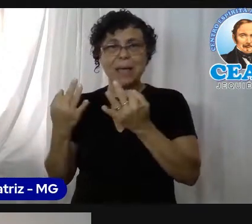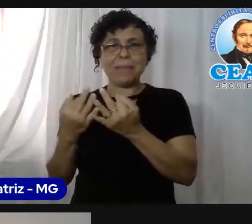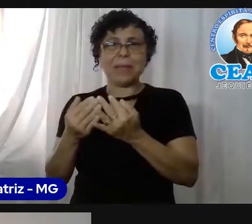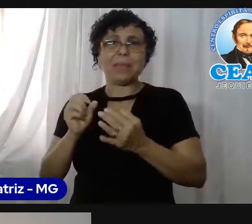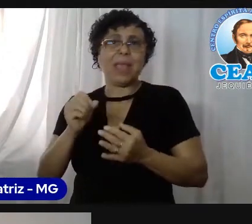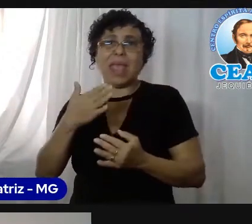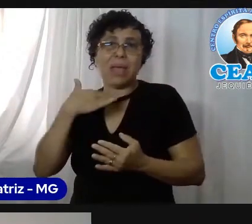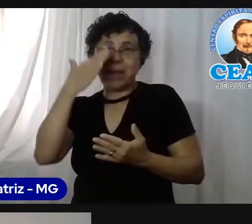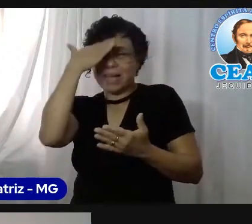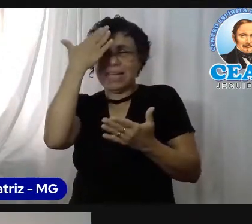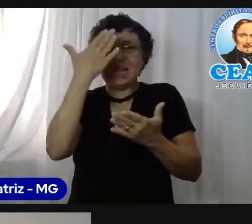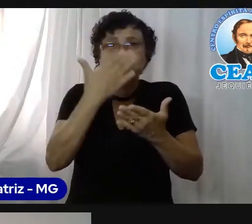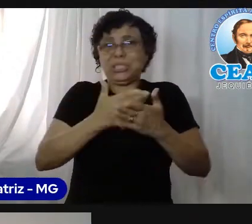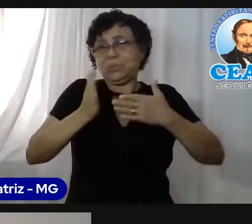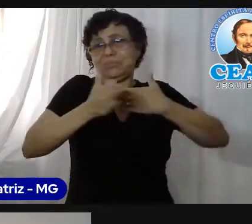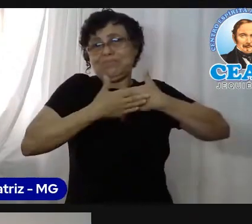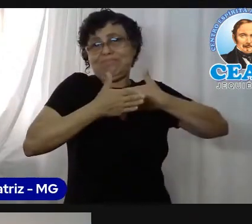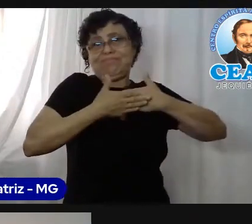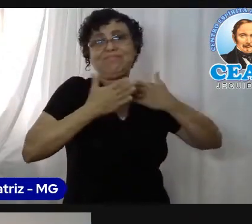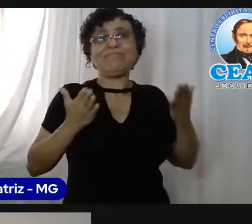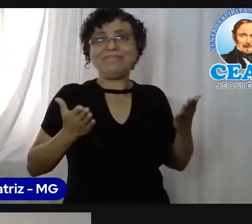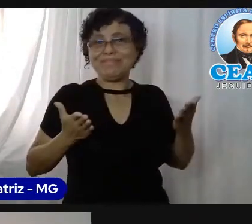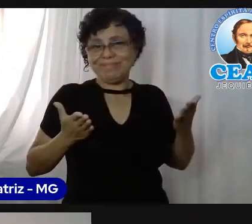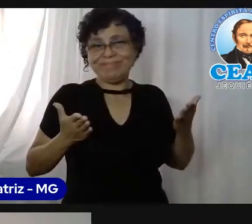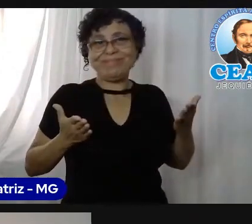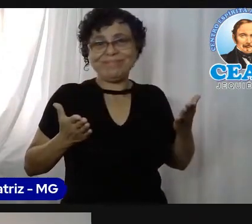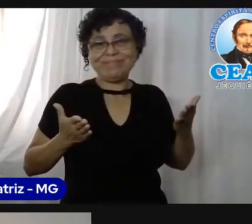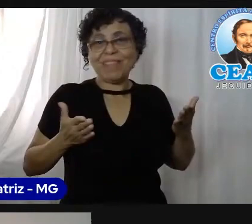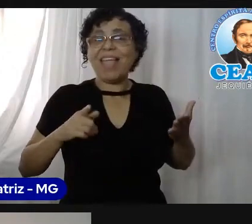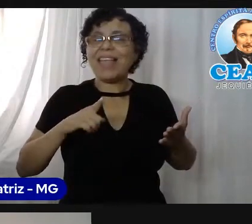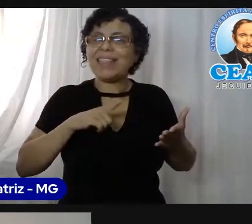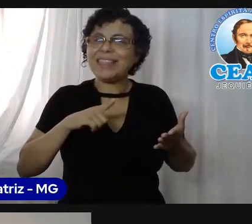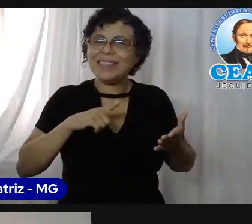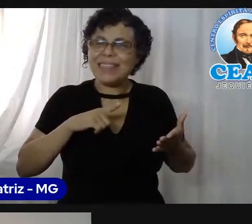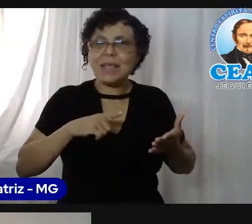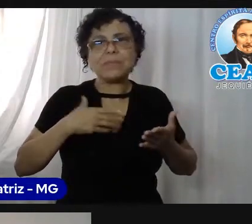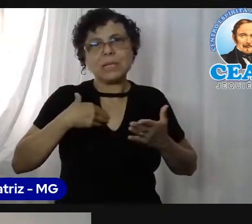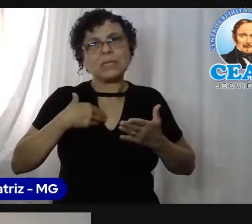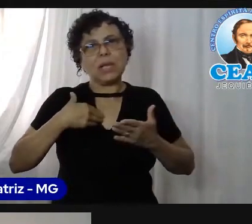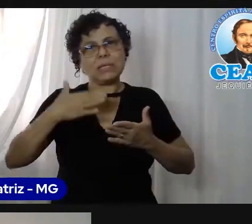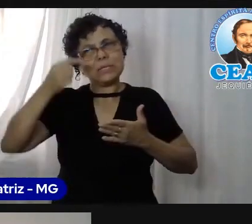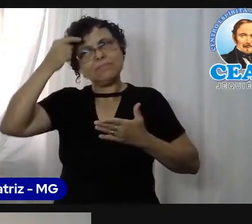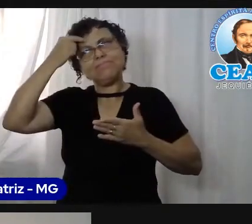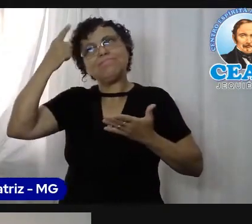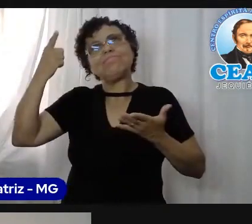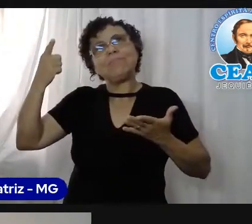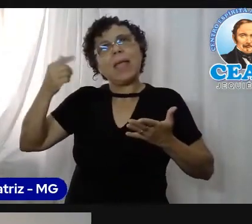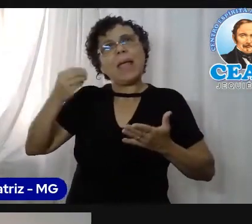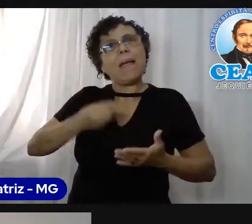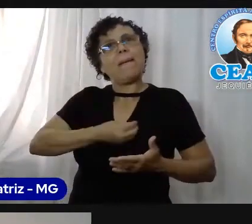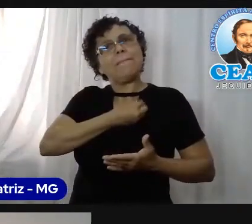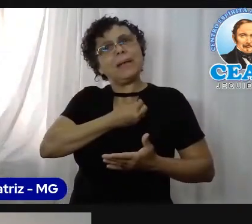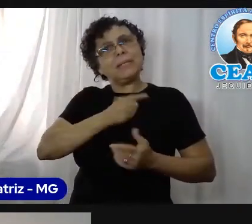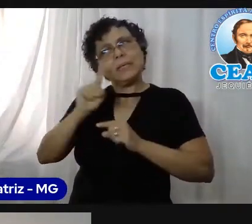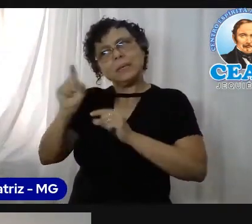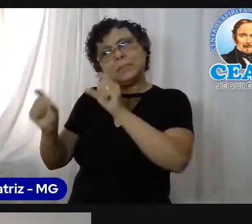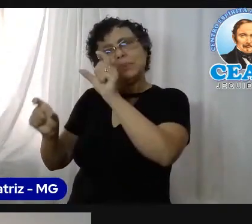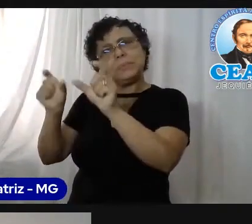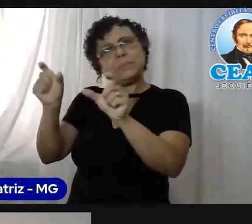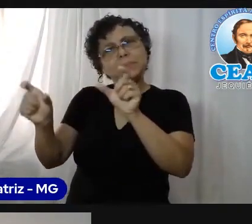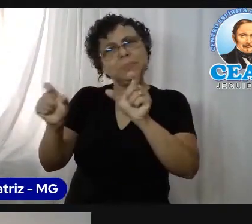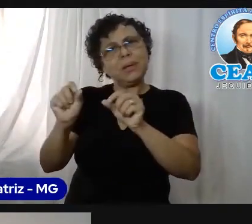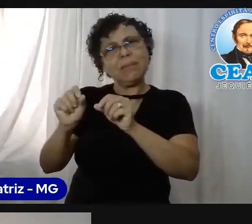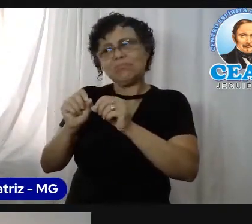crenças pessoais. A gente tem as nossas convicções, participa do culto dos outros, não